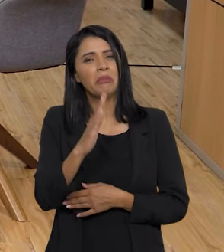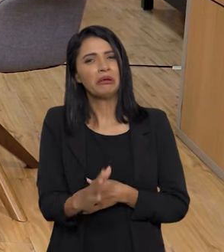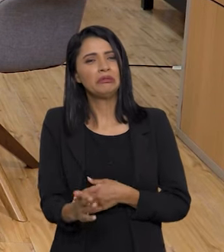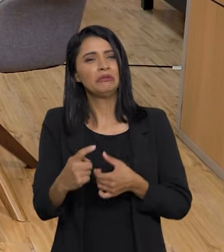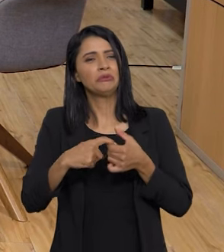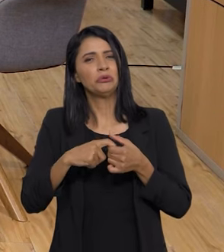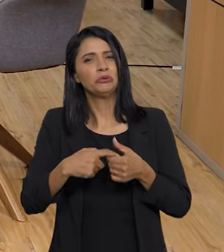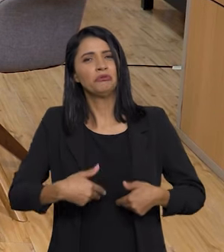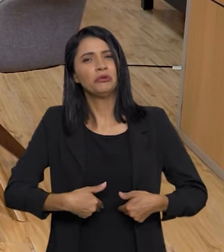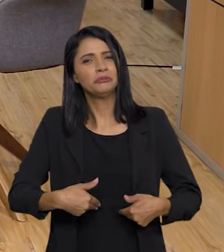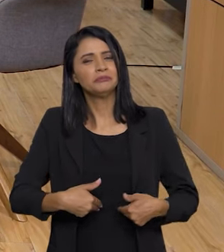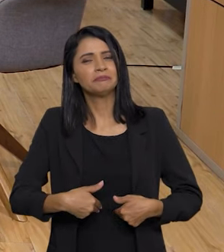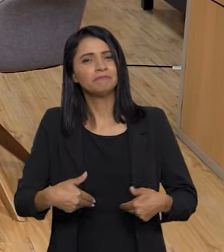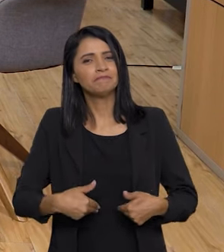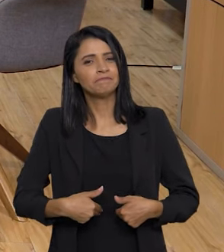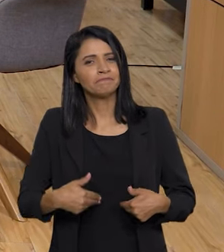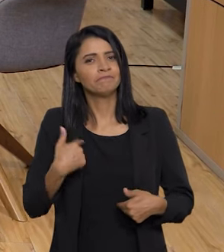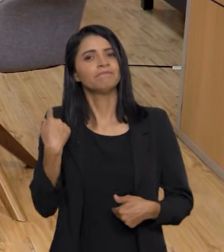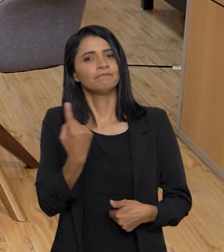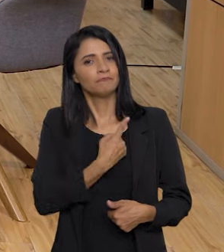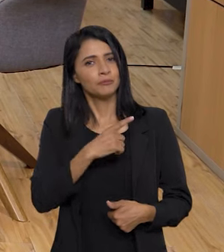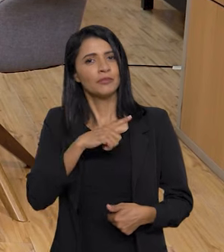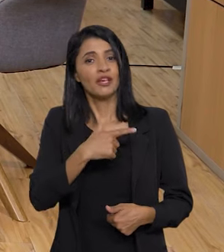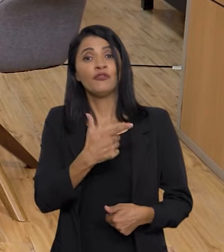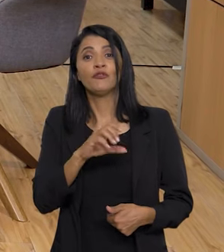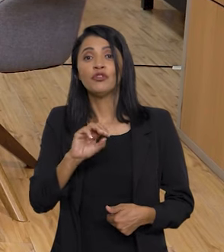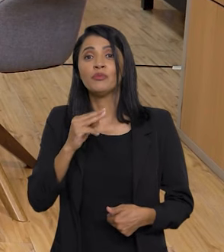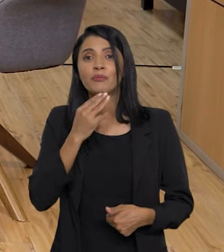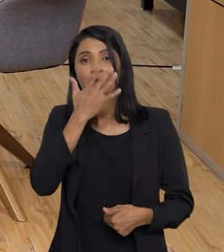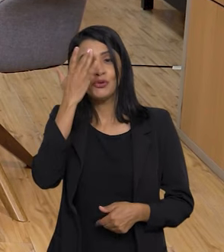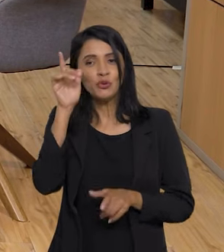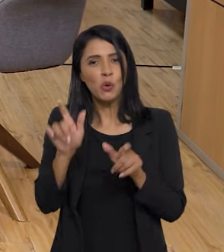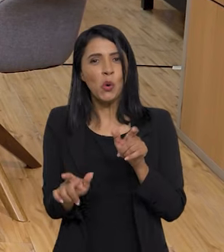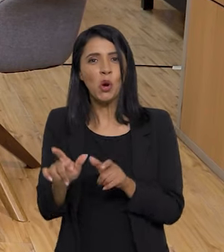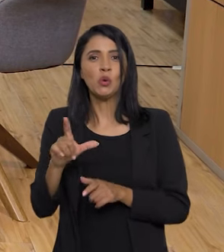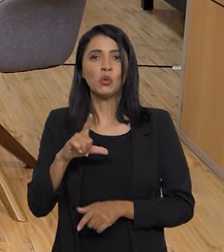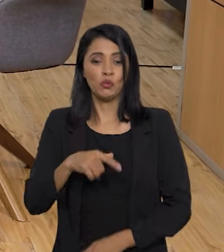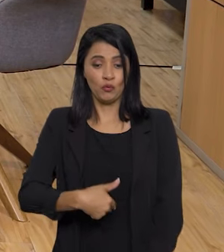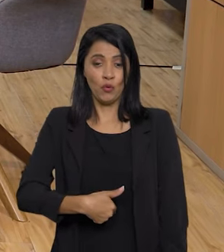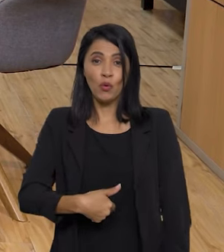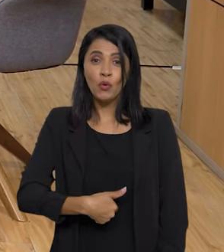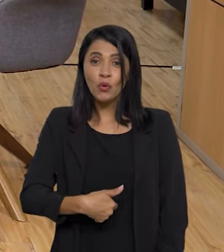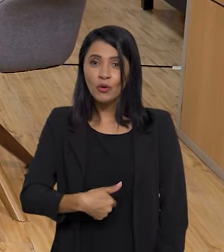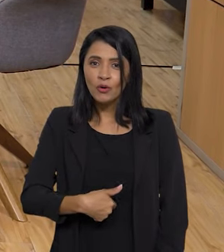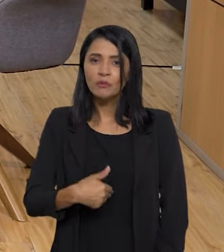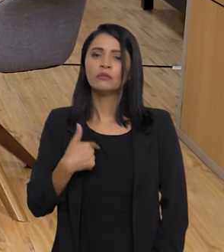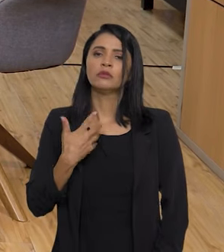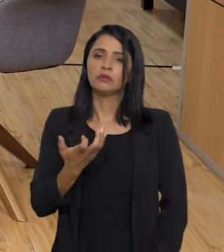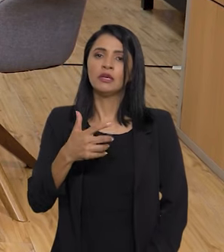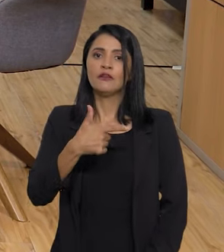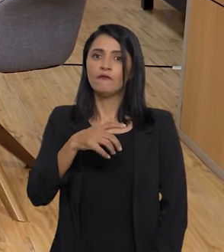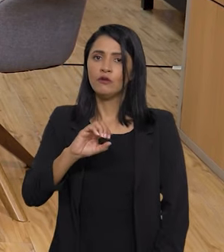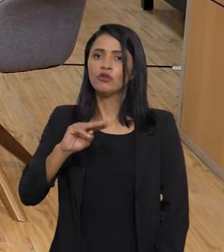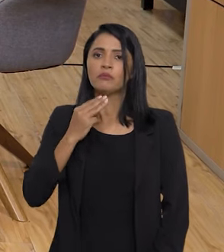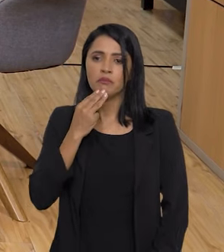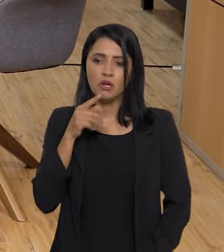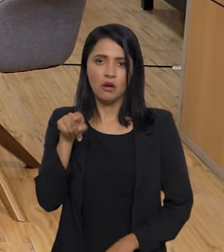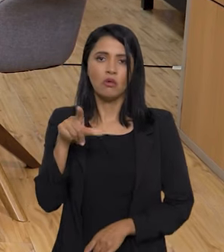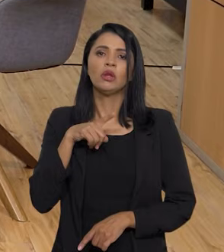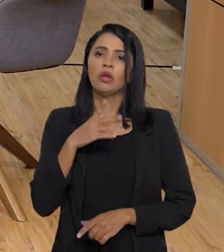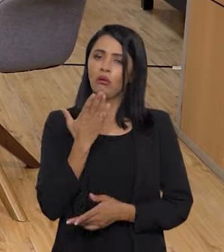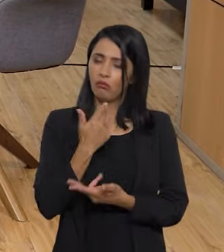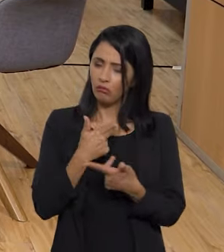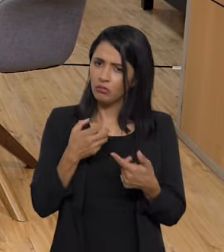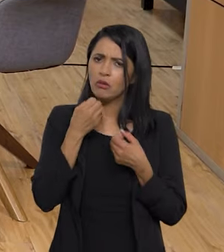para o mapa da fome. E nós temos 20 milhões de pessoas no mapa da fome. Então, nós queremos que esses 20 milhões se alimentem